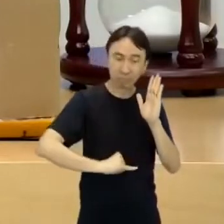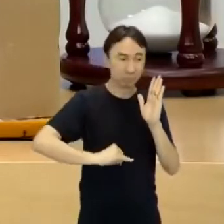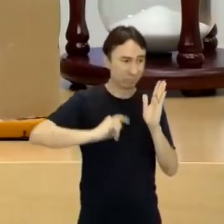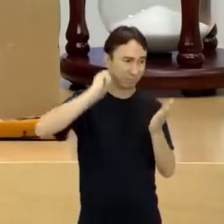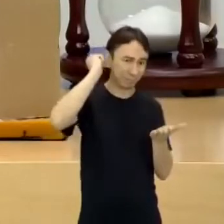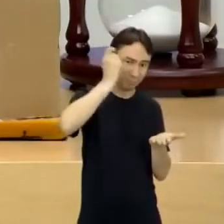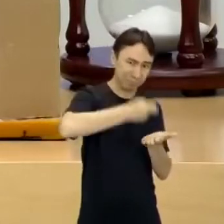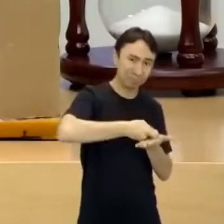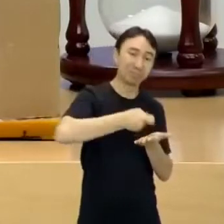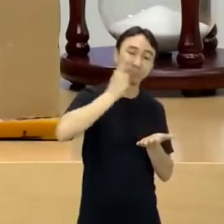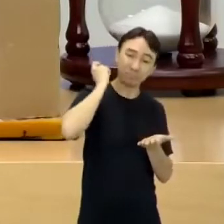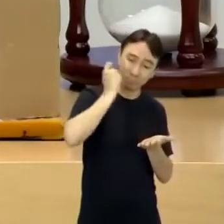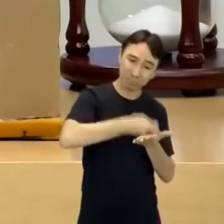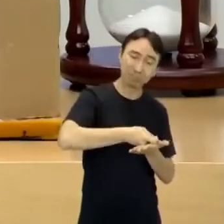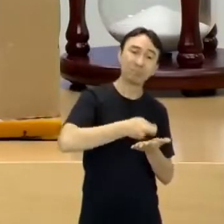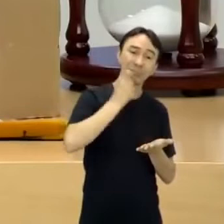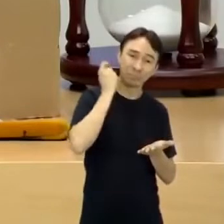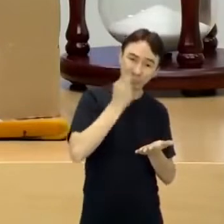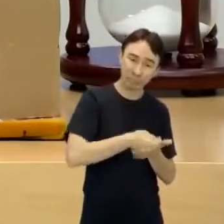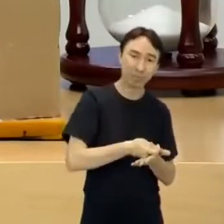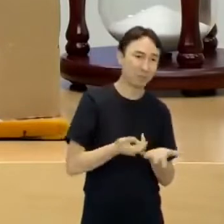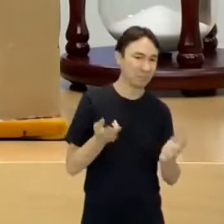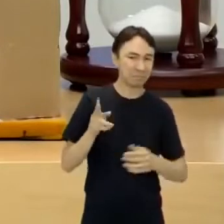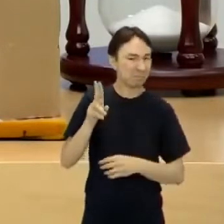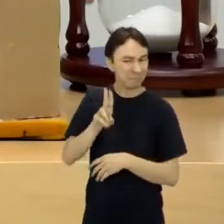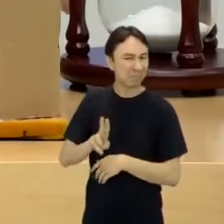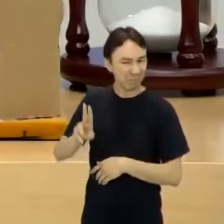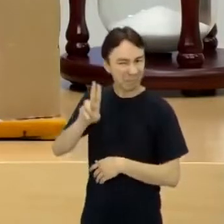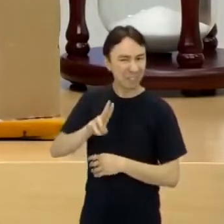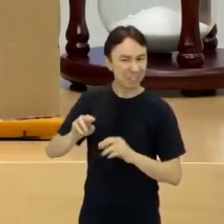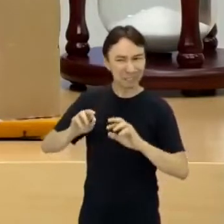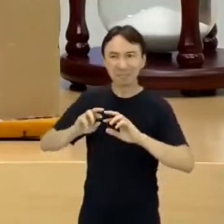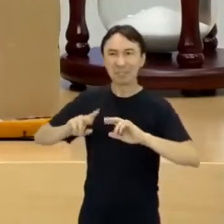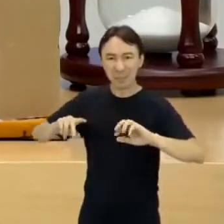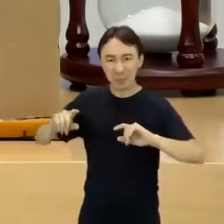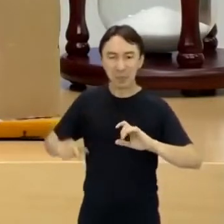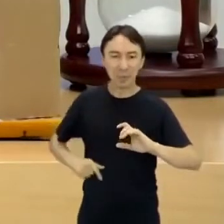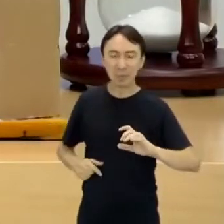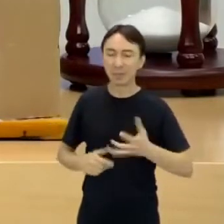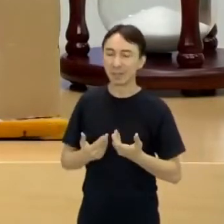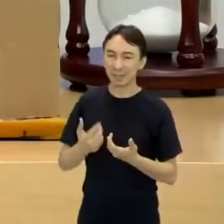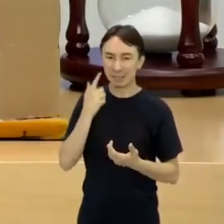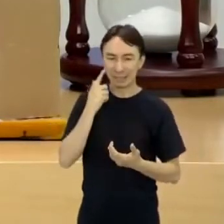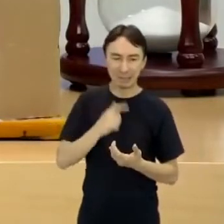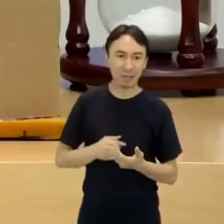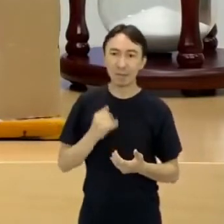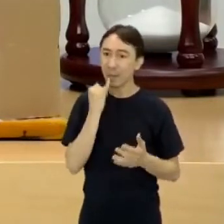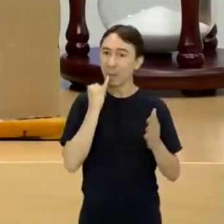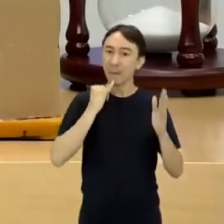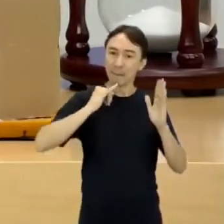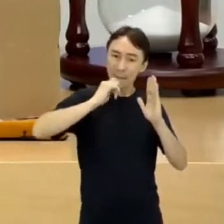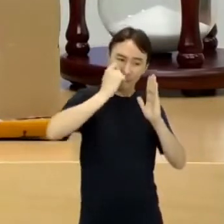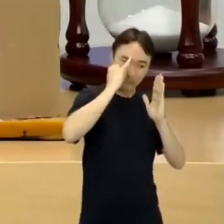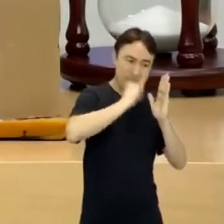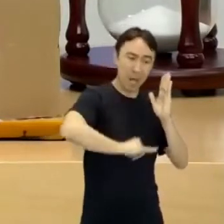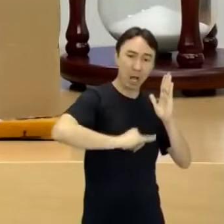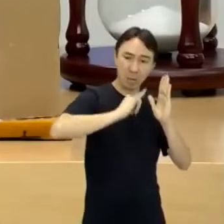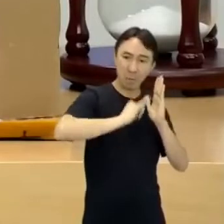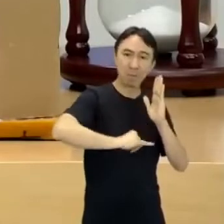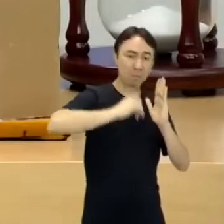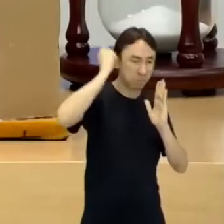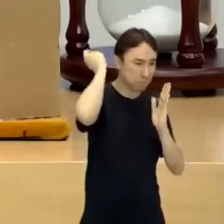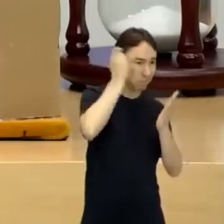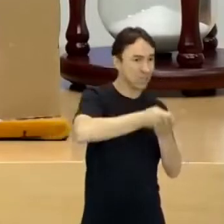os moinhos. Eles pagam uma série de impostos. Eles trabalham muito nas terras do seu senhor. E tem uma